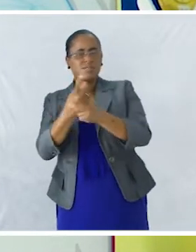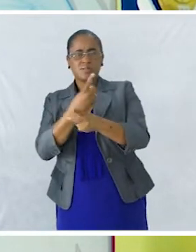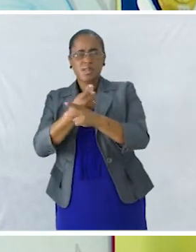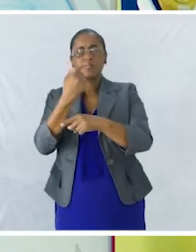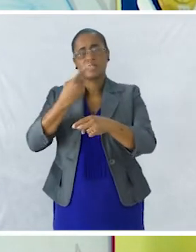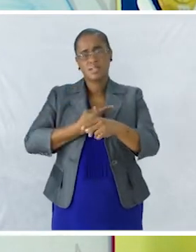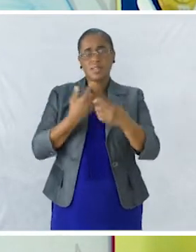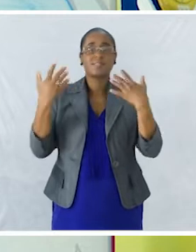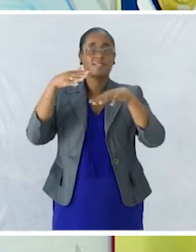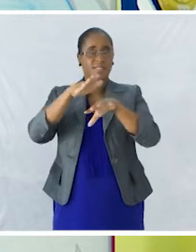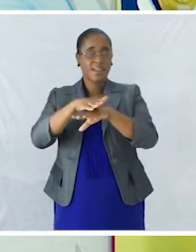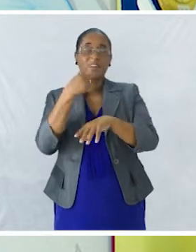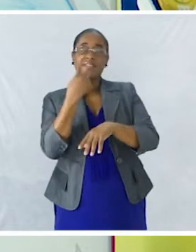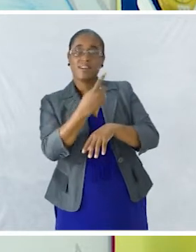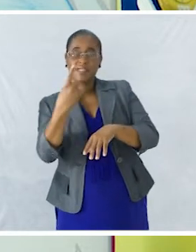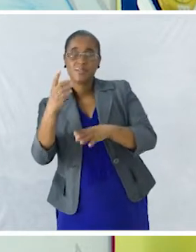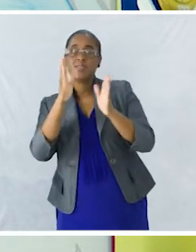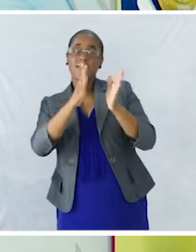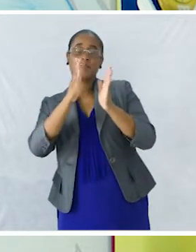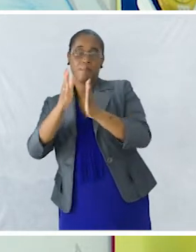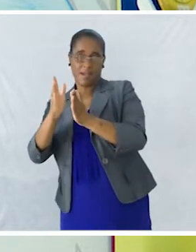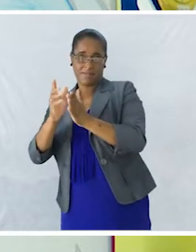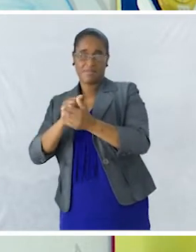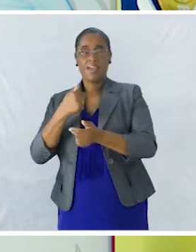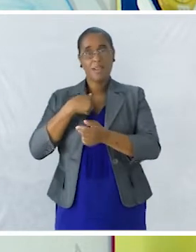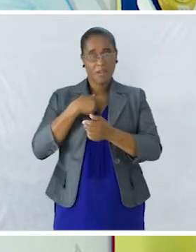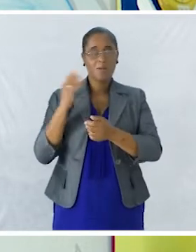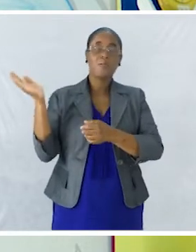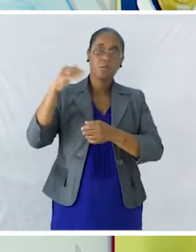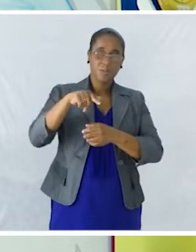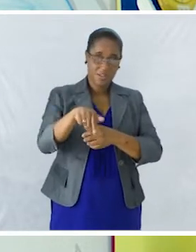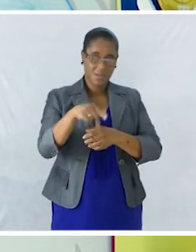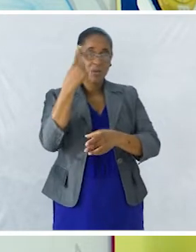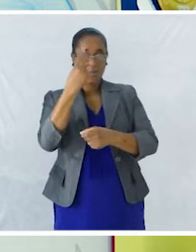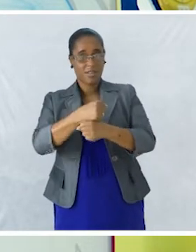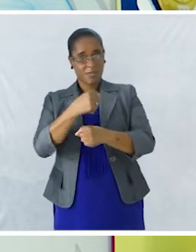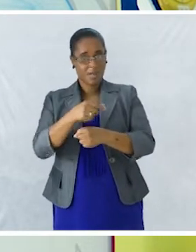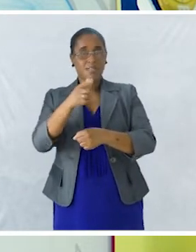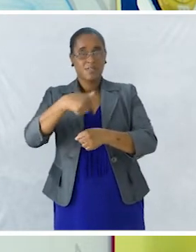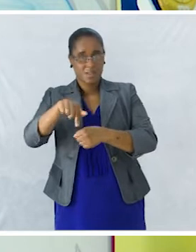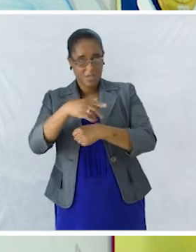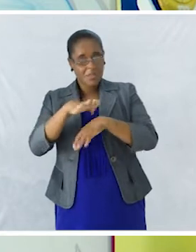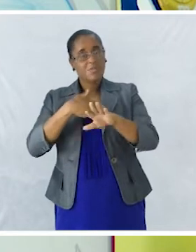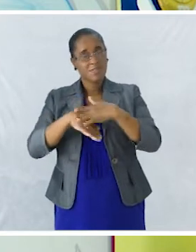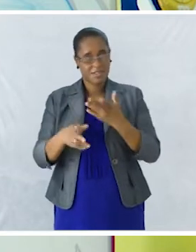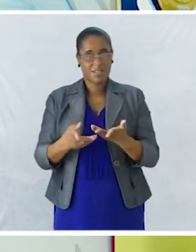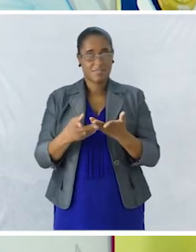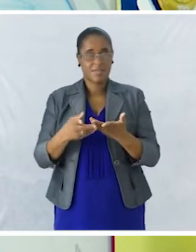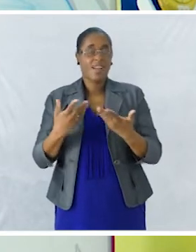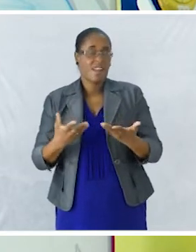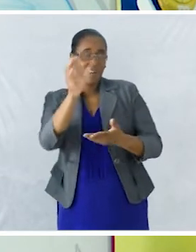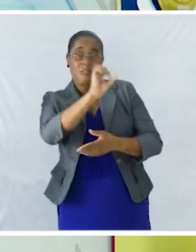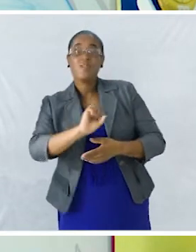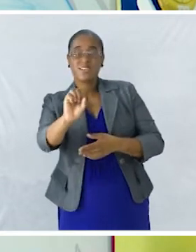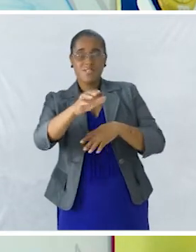Integrados Em cada uma Das partes Eu trouxe Um exercício Que nós vamos fazer E vocês vão fazer É